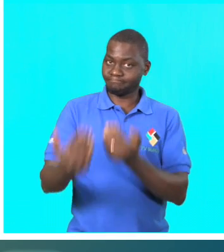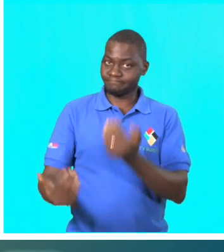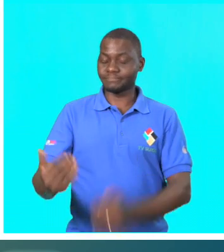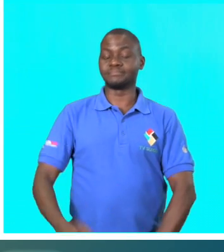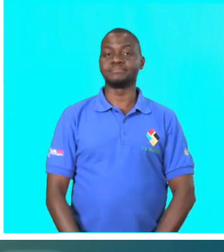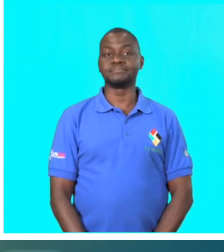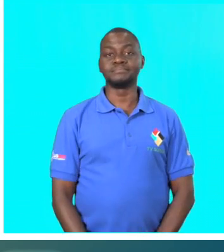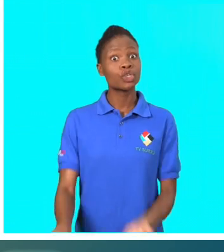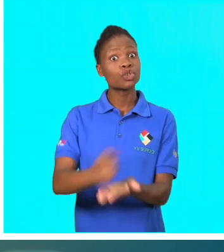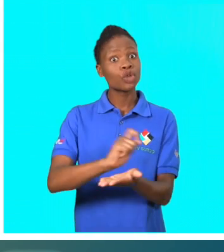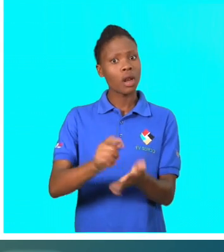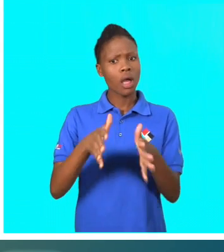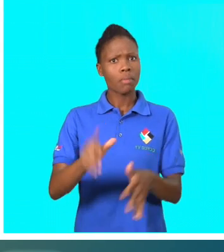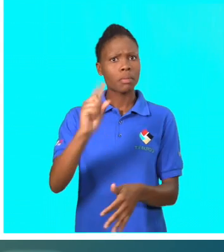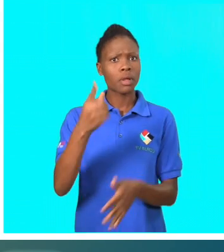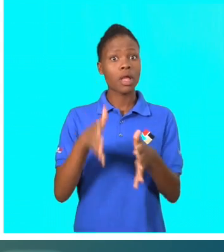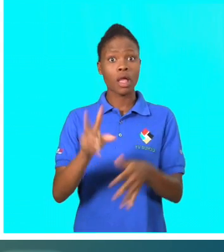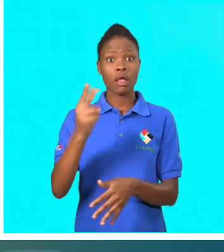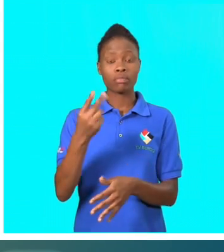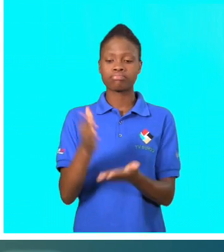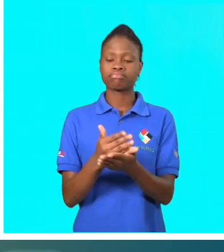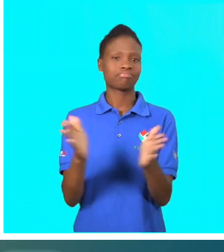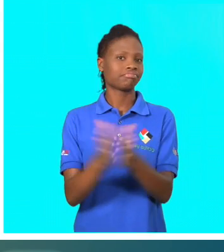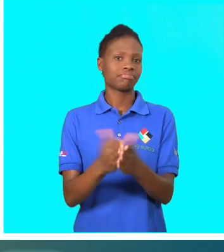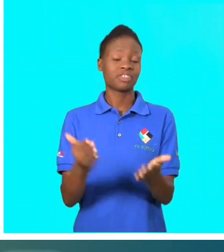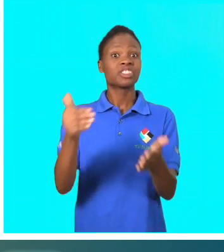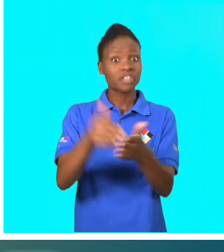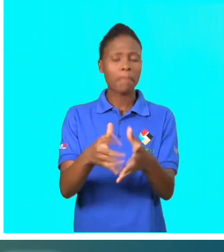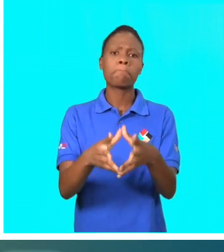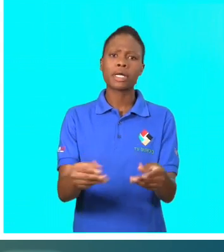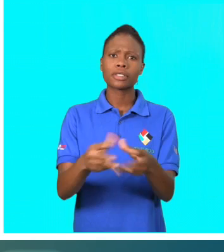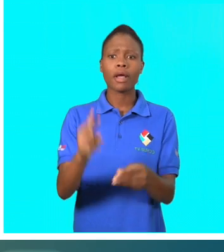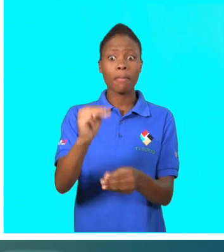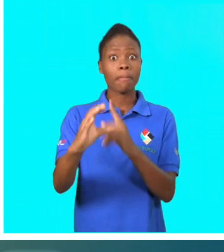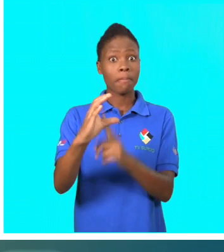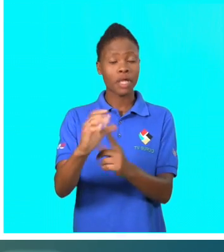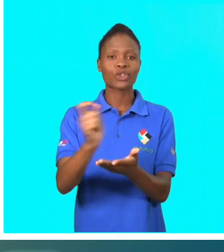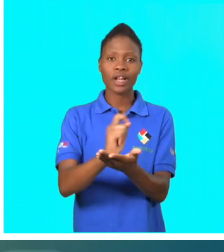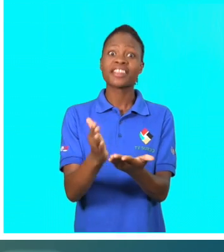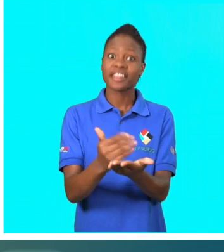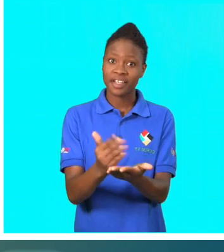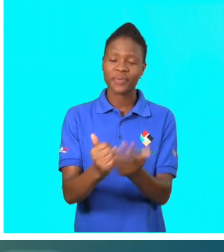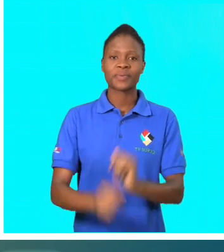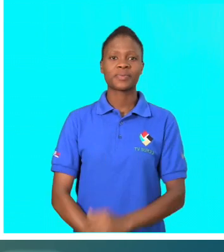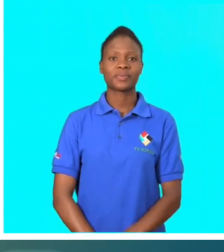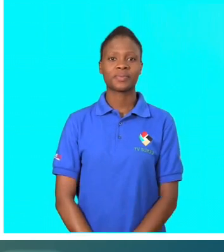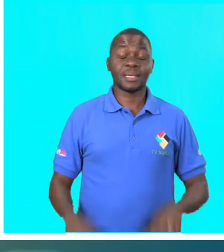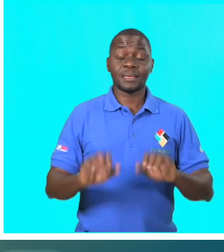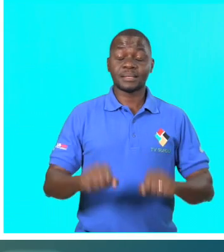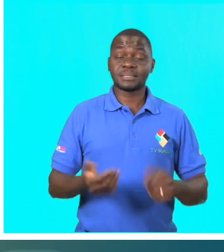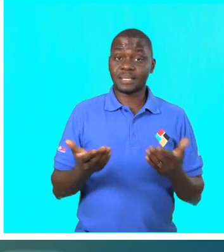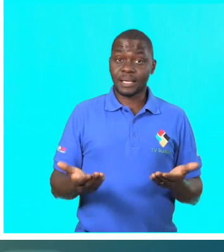encarregados de educação. Os manuais para a primeira e segunda classe só chegam às escolas em março e as escolas estão cientes disso.